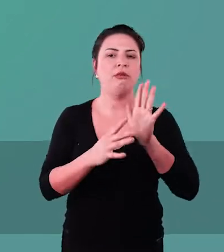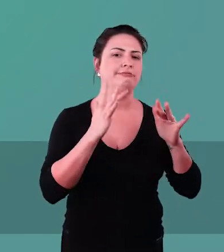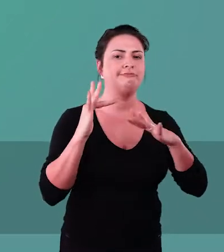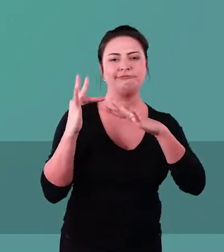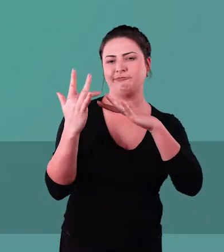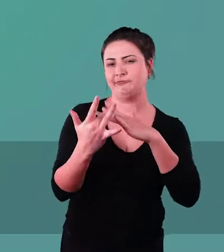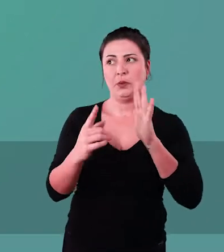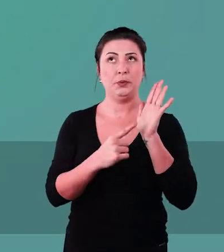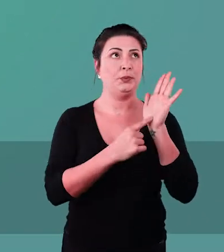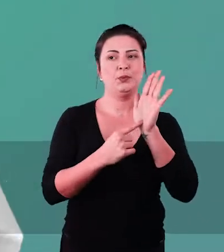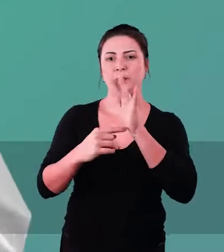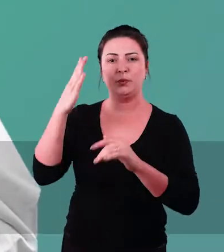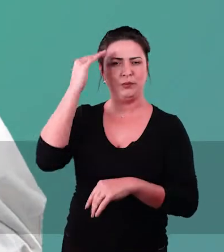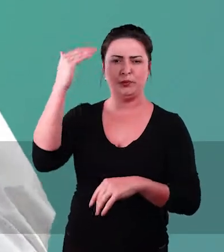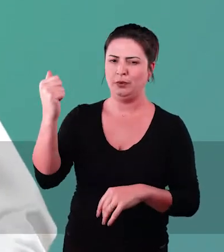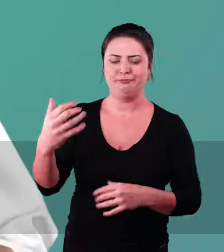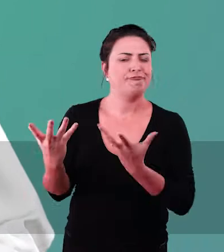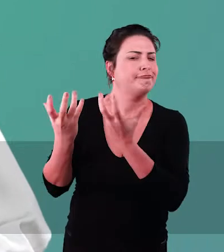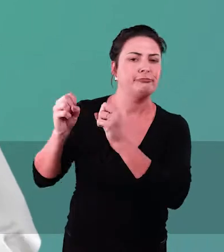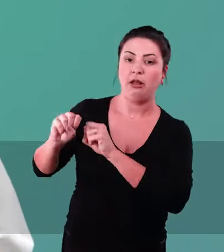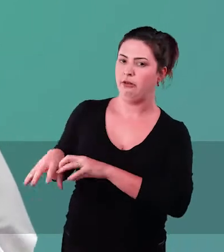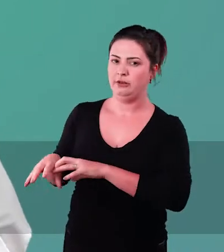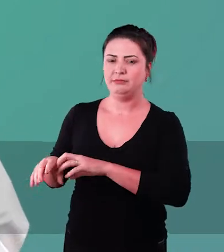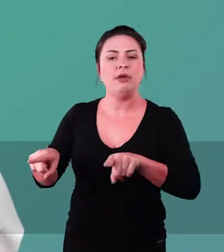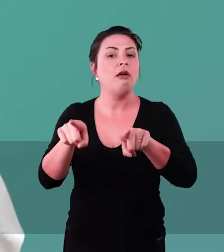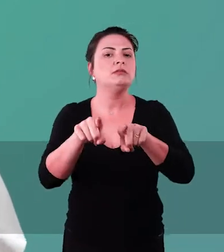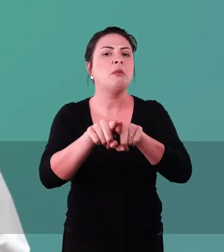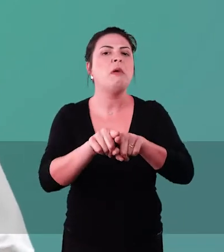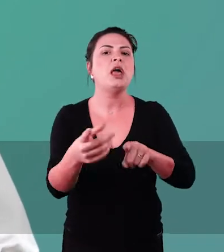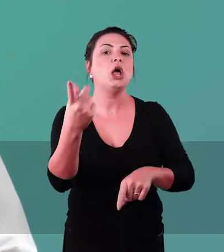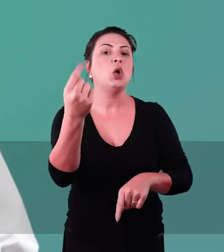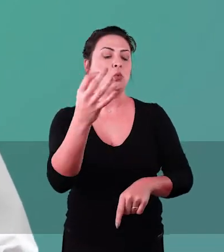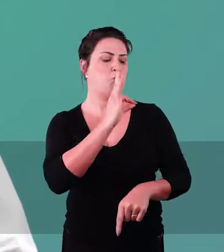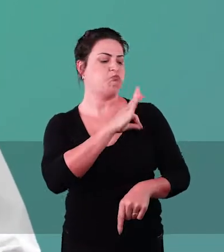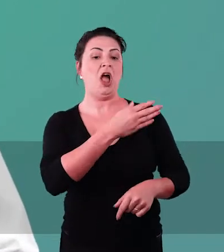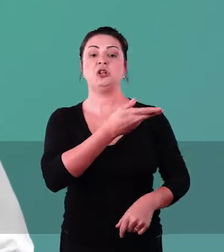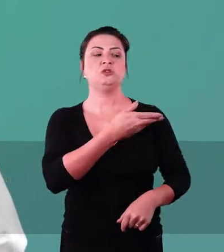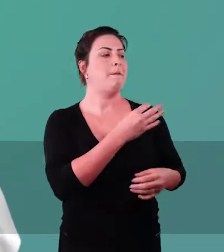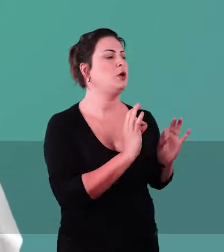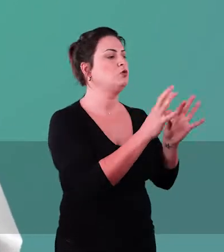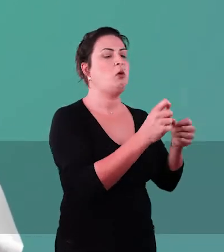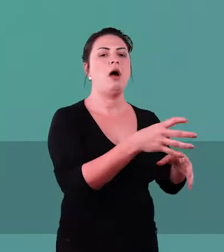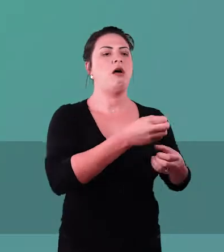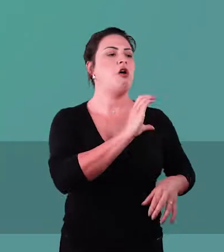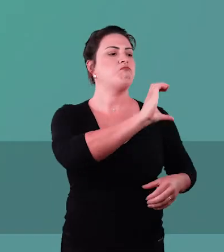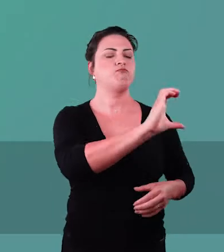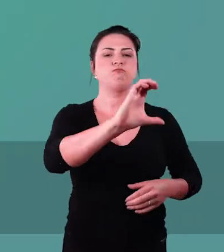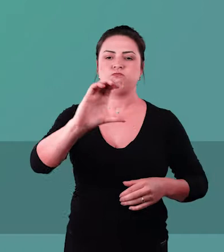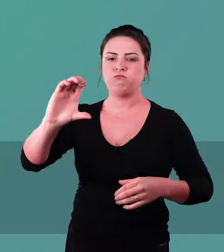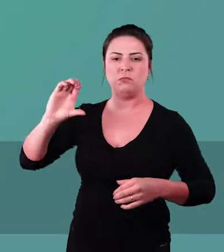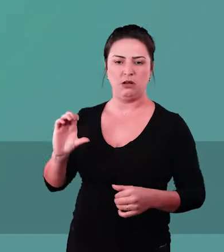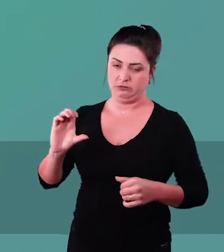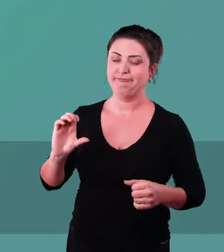showzinho nas redes sociais, o que já é inaceitável. Mas também para encher o bolso dos seus amigos empresários. Na Câmara